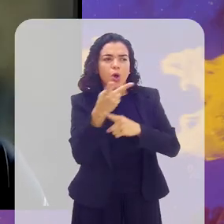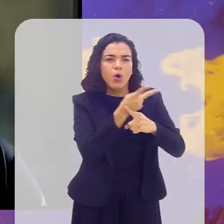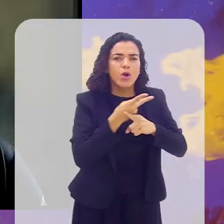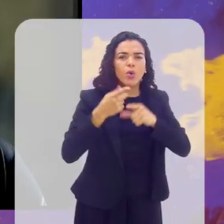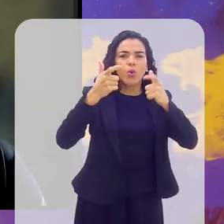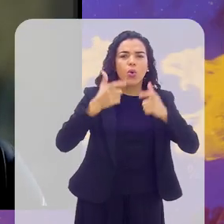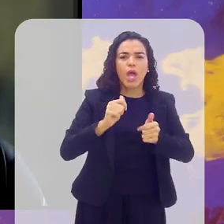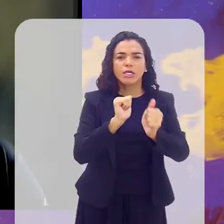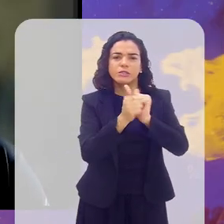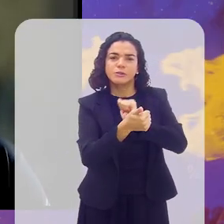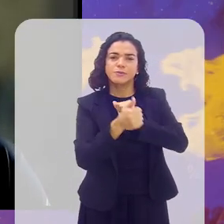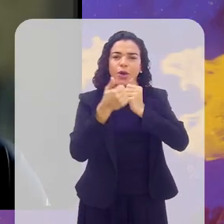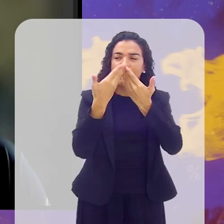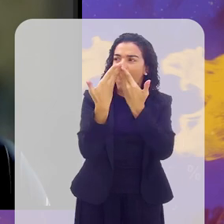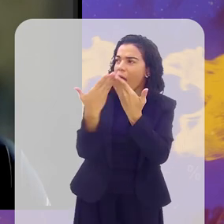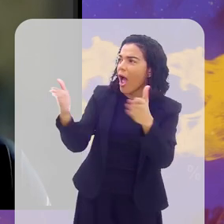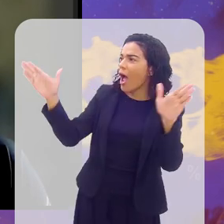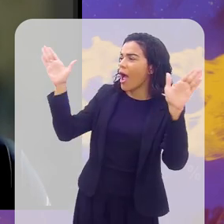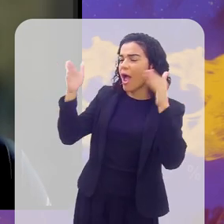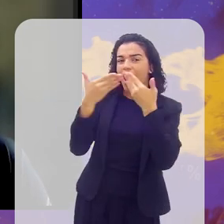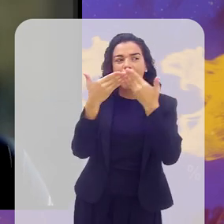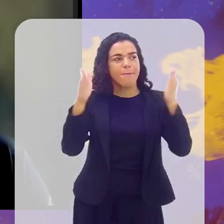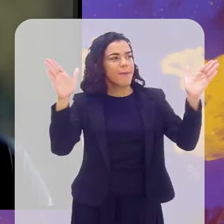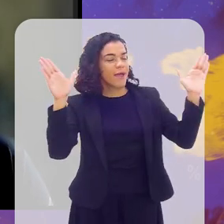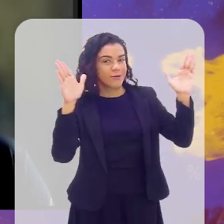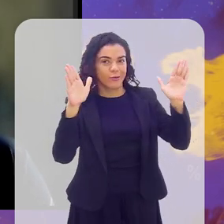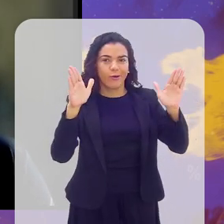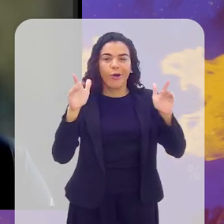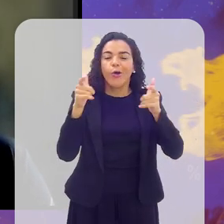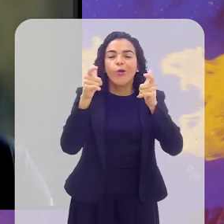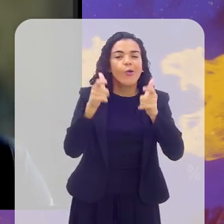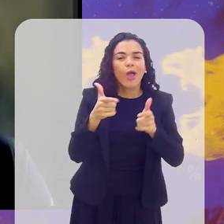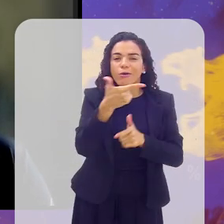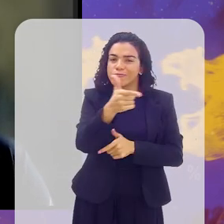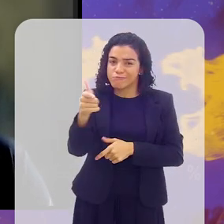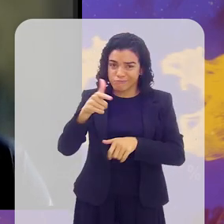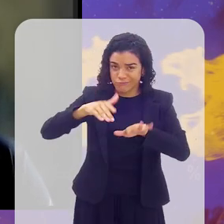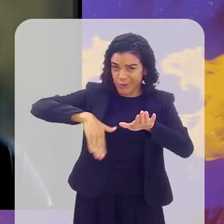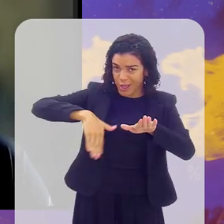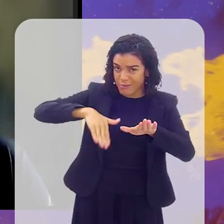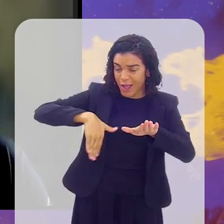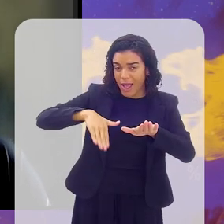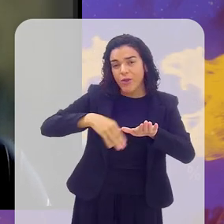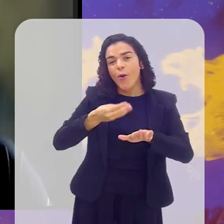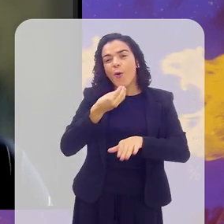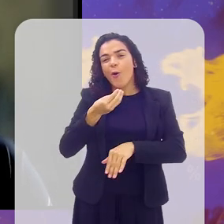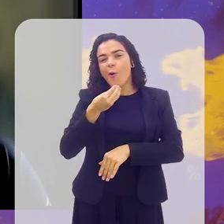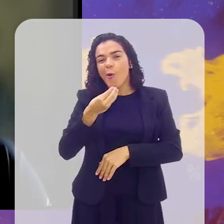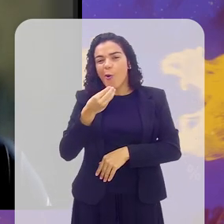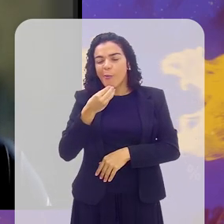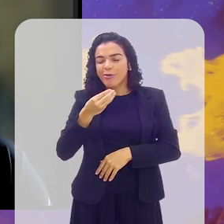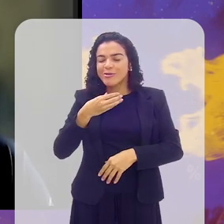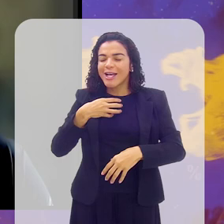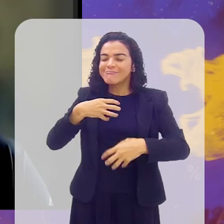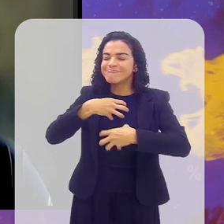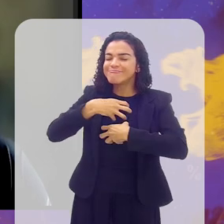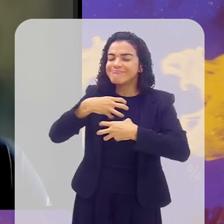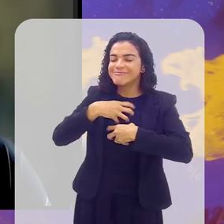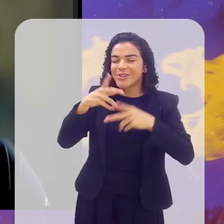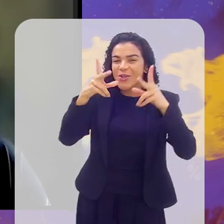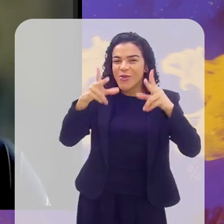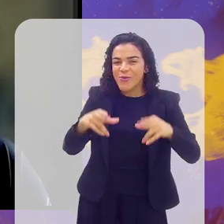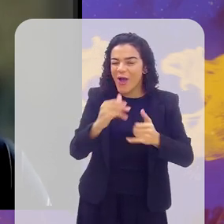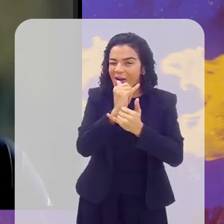lugares ao ar livre, para a prática esportiva. E nos lugares que não tem praia, é a oportunidade dessas pessoas terem aquele gostinho de estarem na praia,